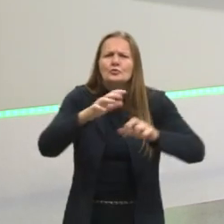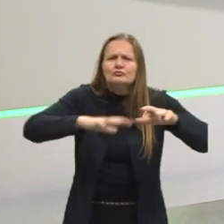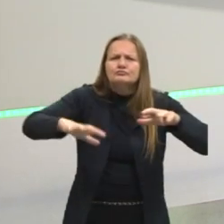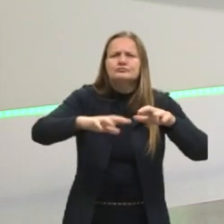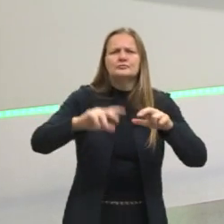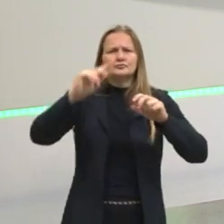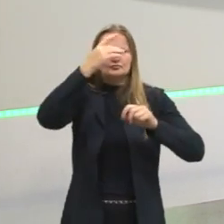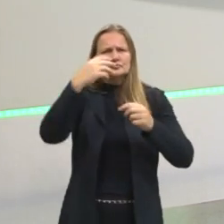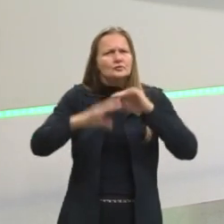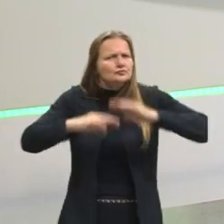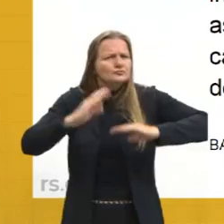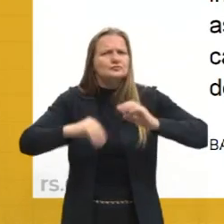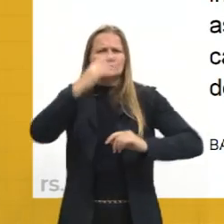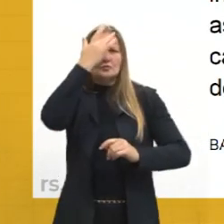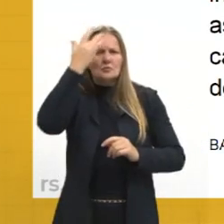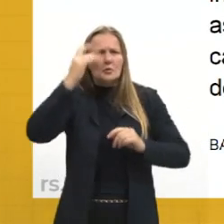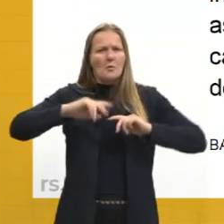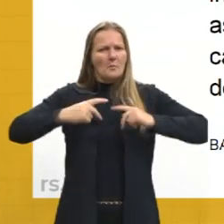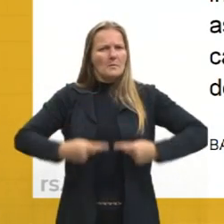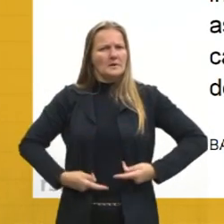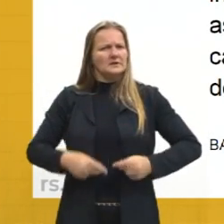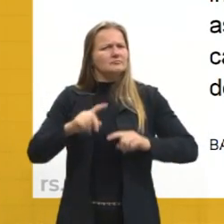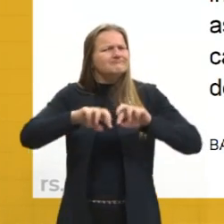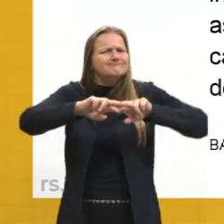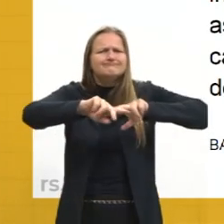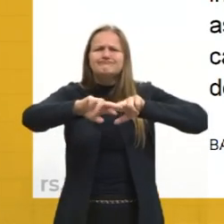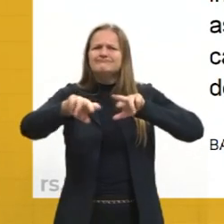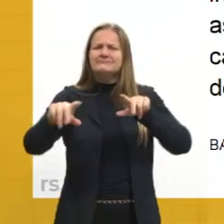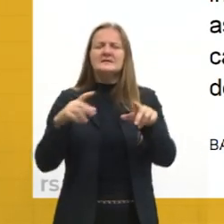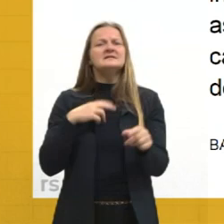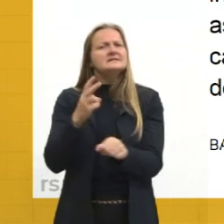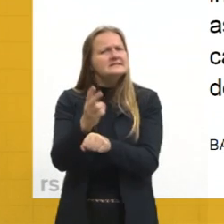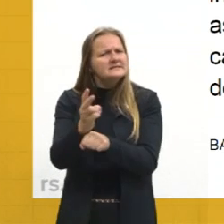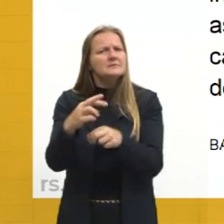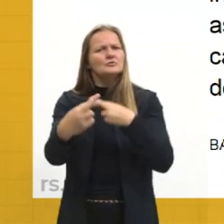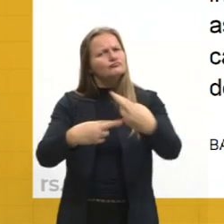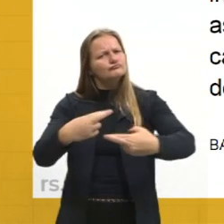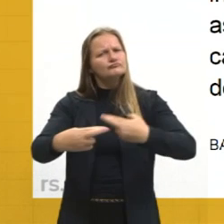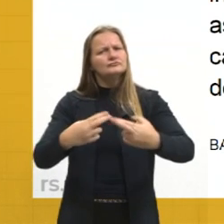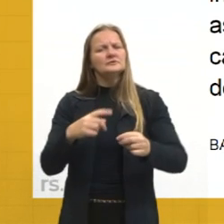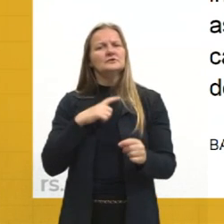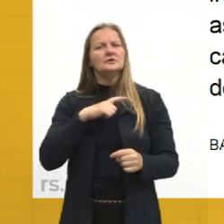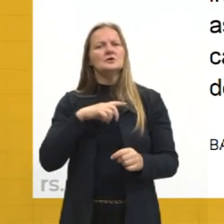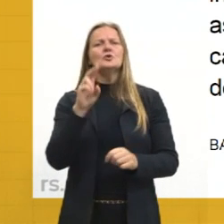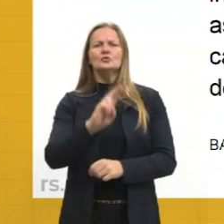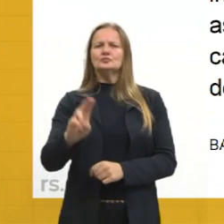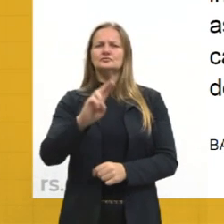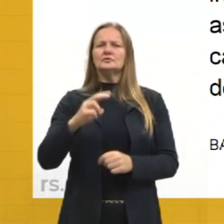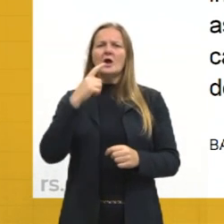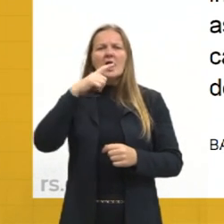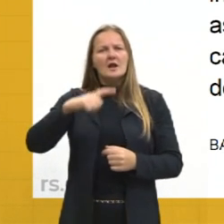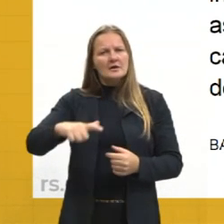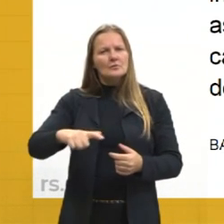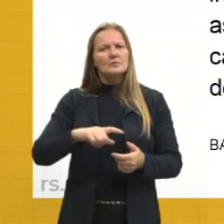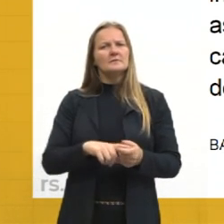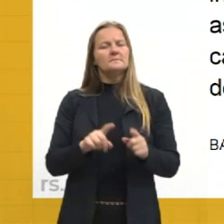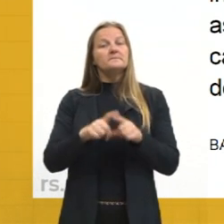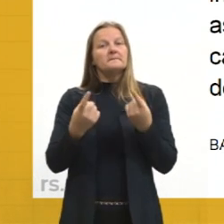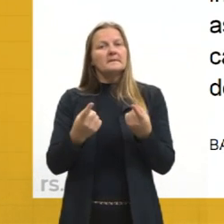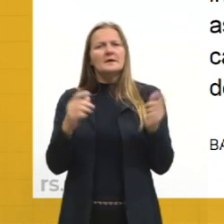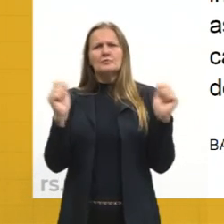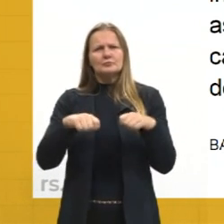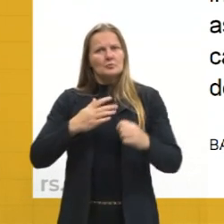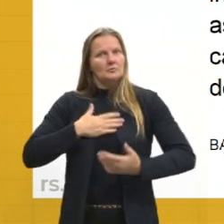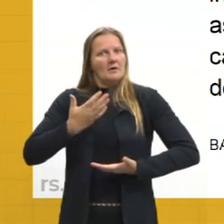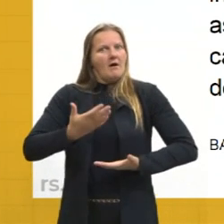humana, por mais variadas que sejam, estão sempre relacionadas com a utilização da língua. Não é de